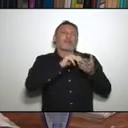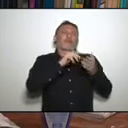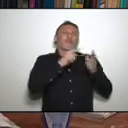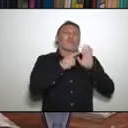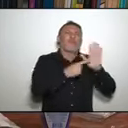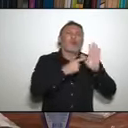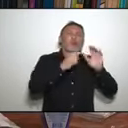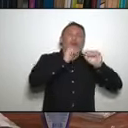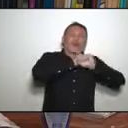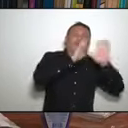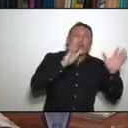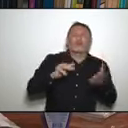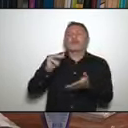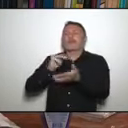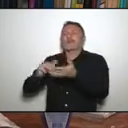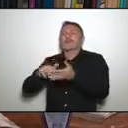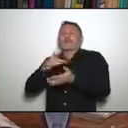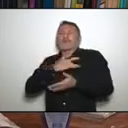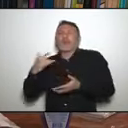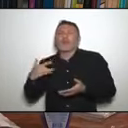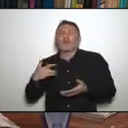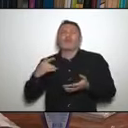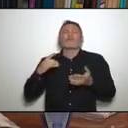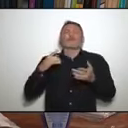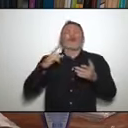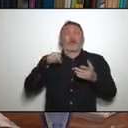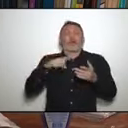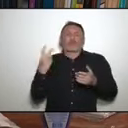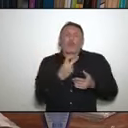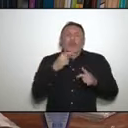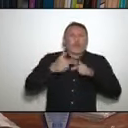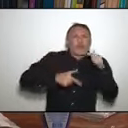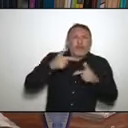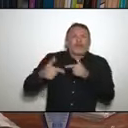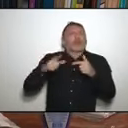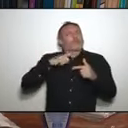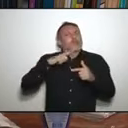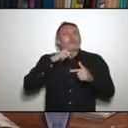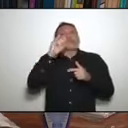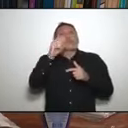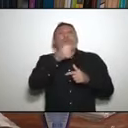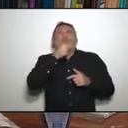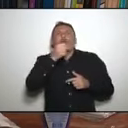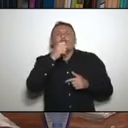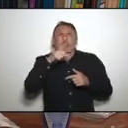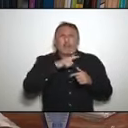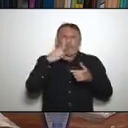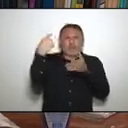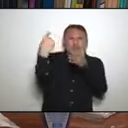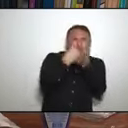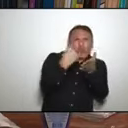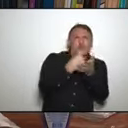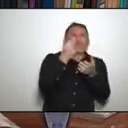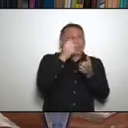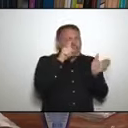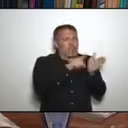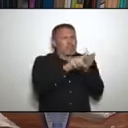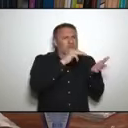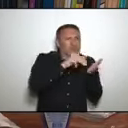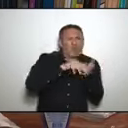inteiramente à disposição de quem, do jornalista, que às vezes está nos acompanhando, que dá informação, estão à disposição para